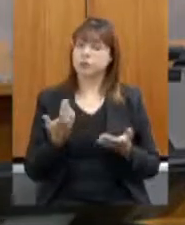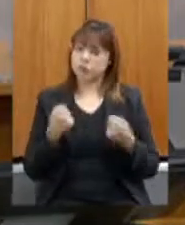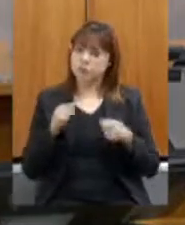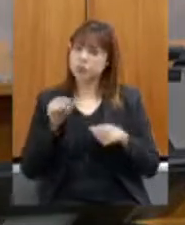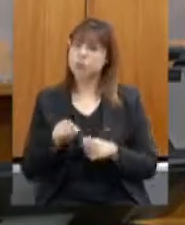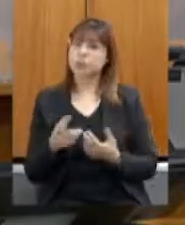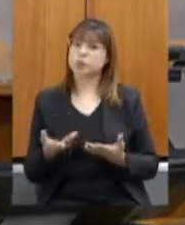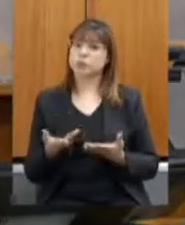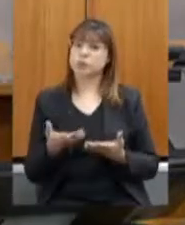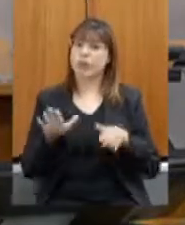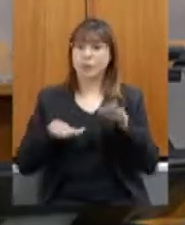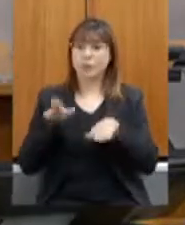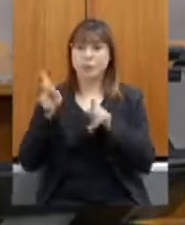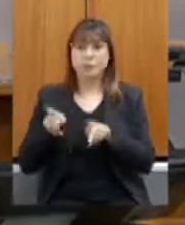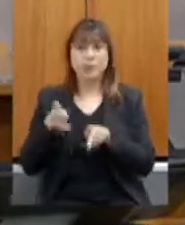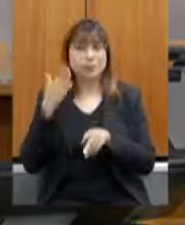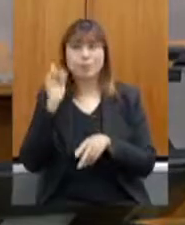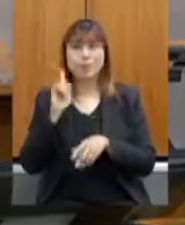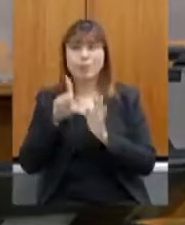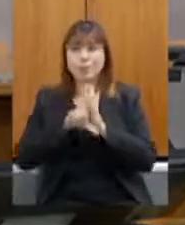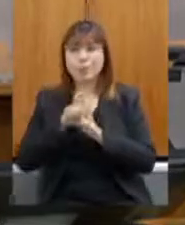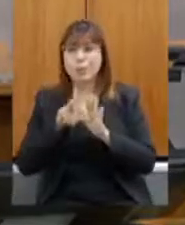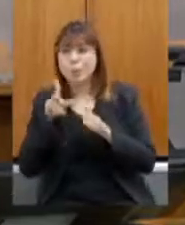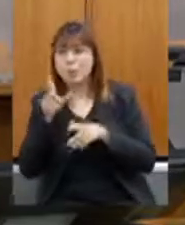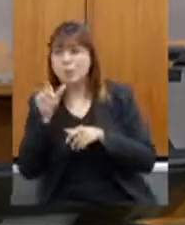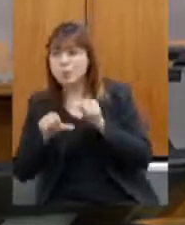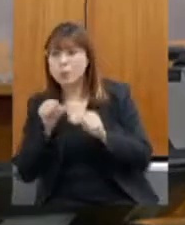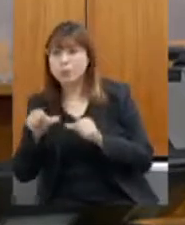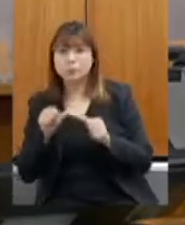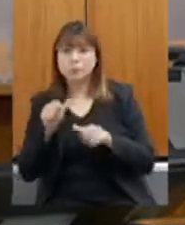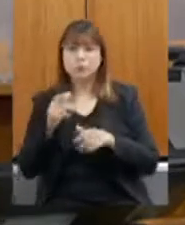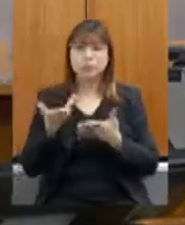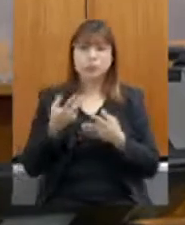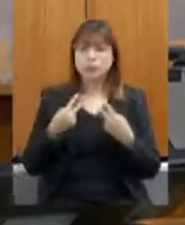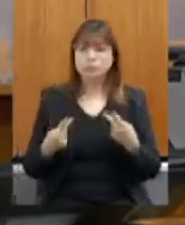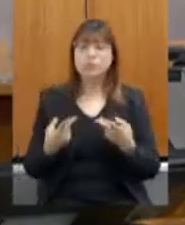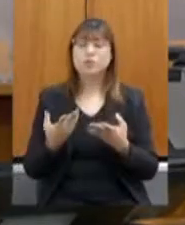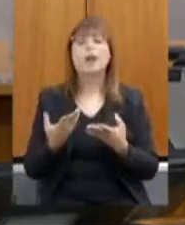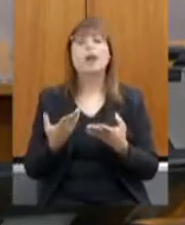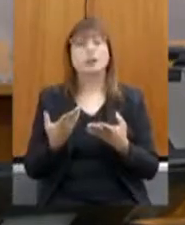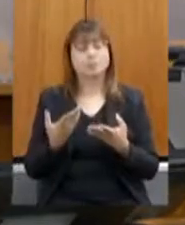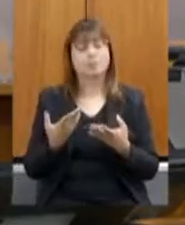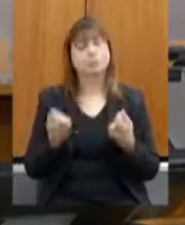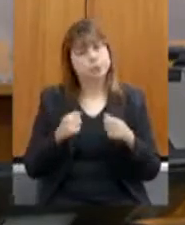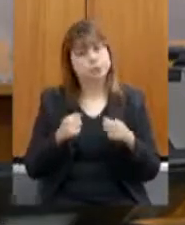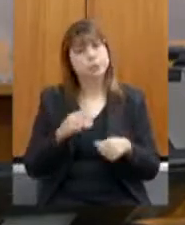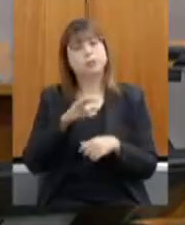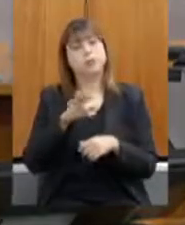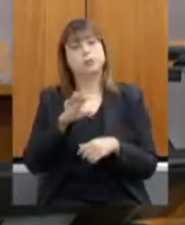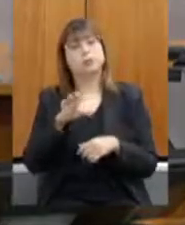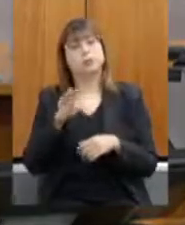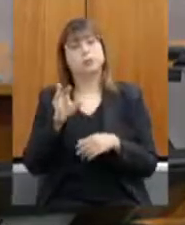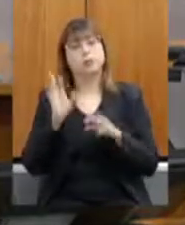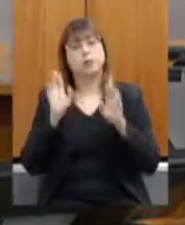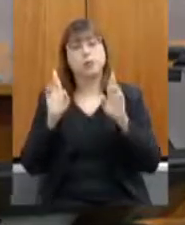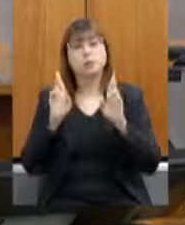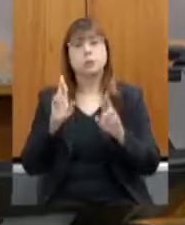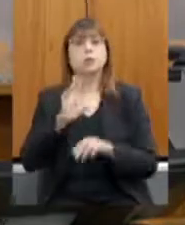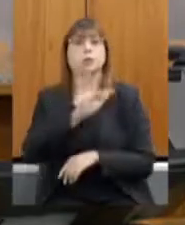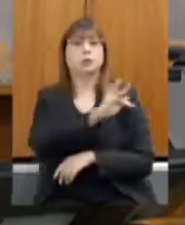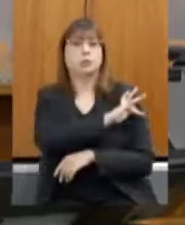que a legislação mudou ou que foi alterada e a gente precisa realmente que os órgãos de fiscalização eles tenham mais